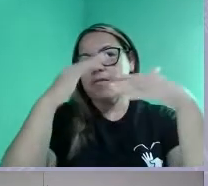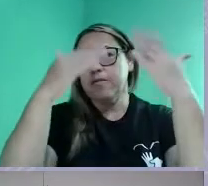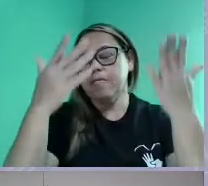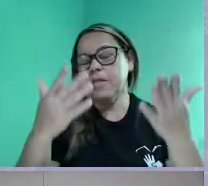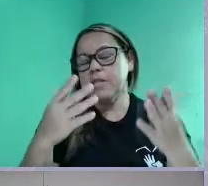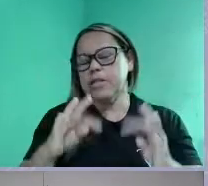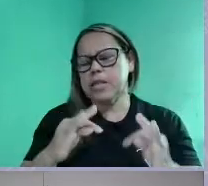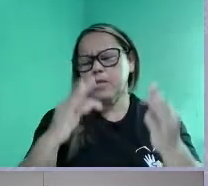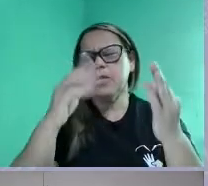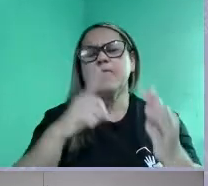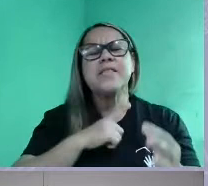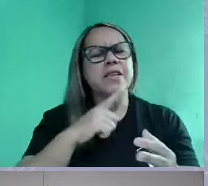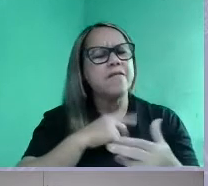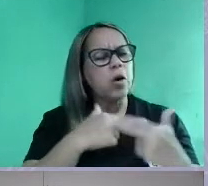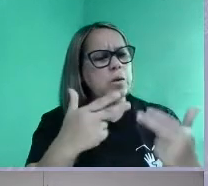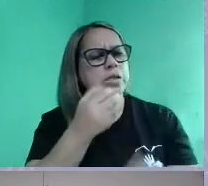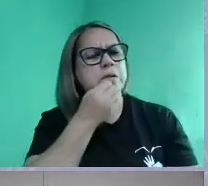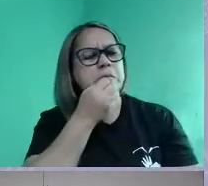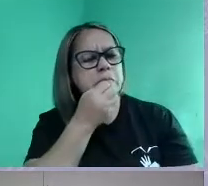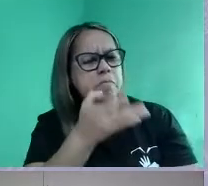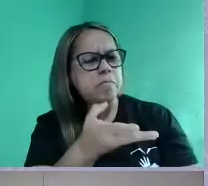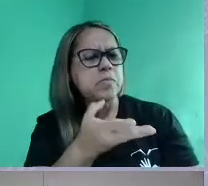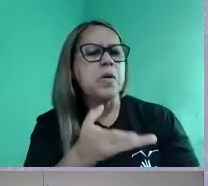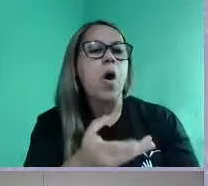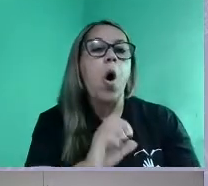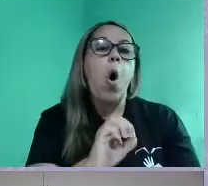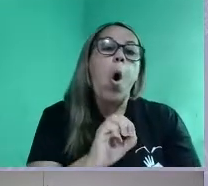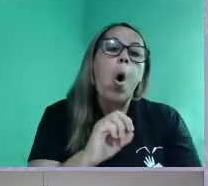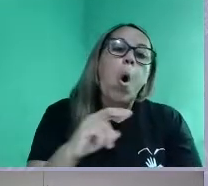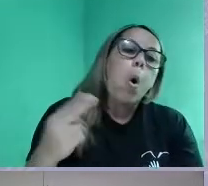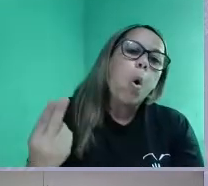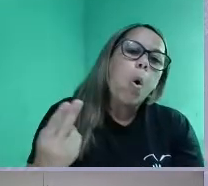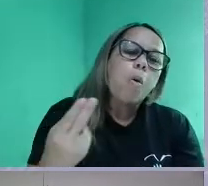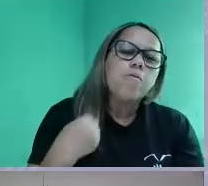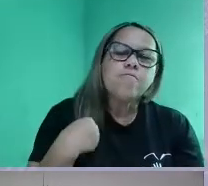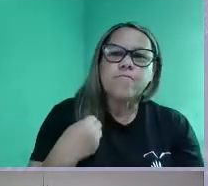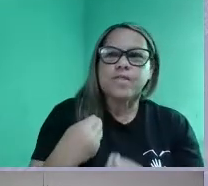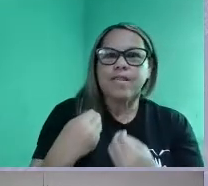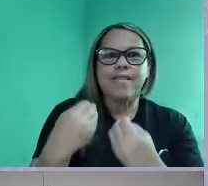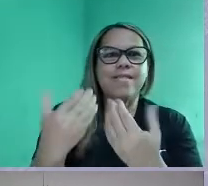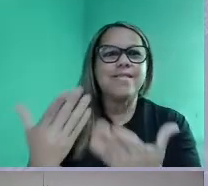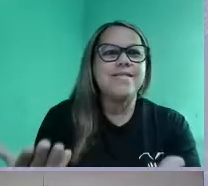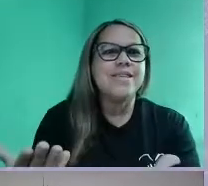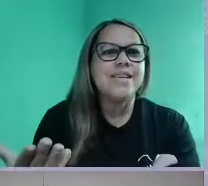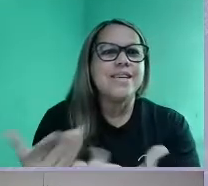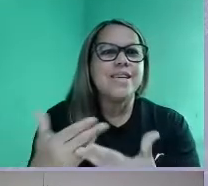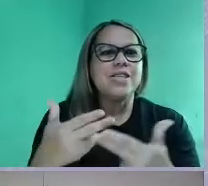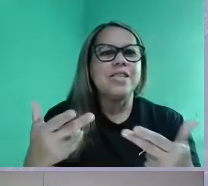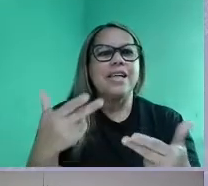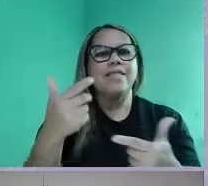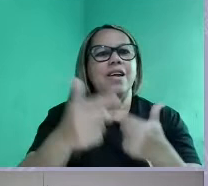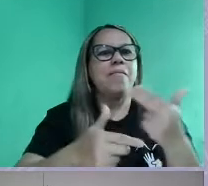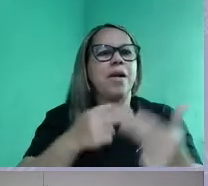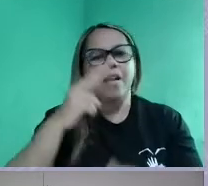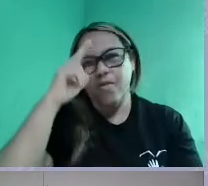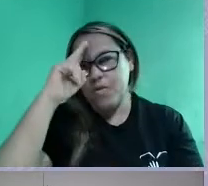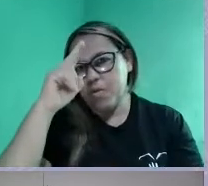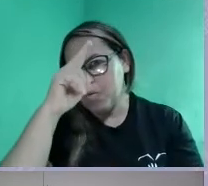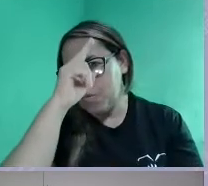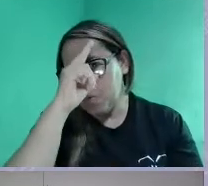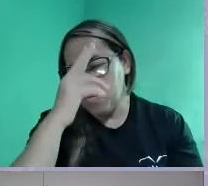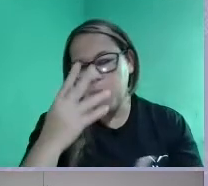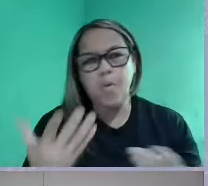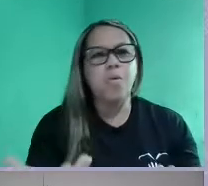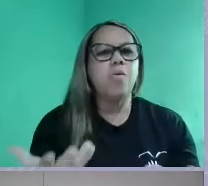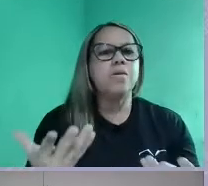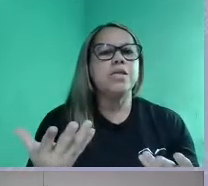interessantes, né? Ou entregar delivery, trabalhar no Uber, são coisas que a gente precisa colocar